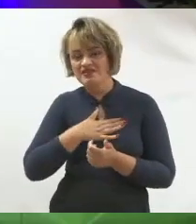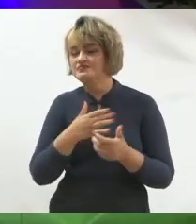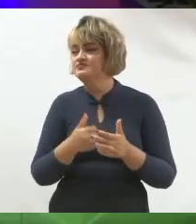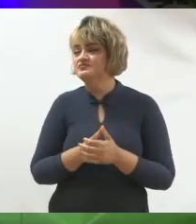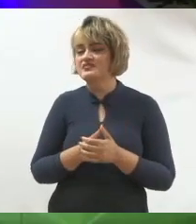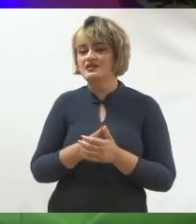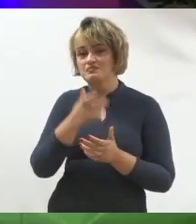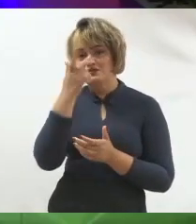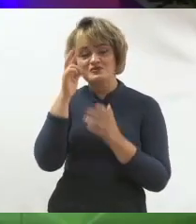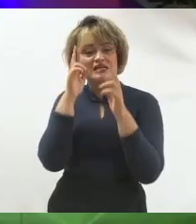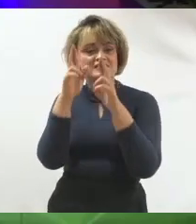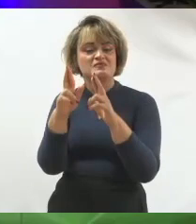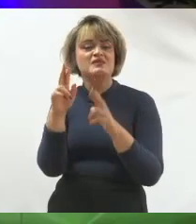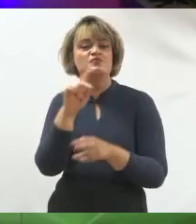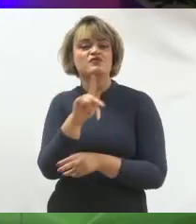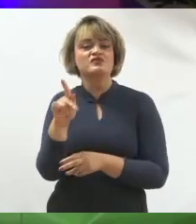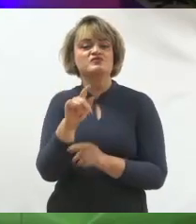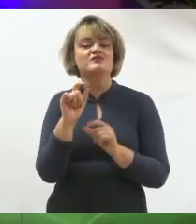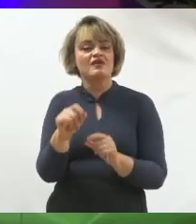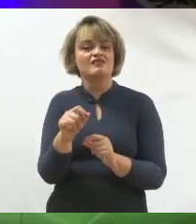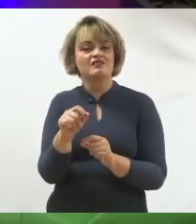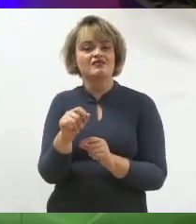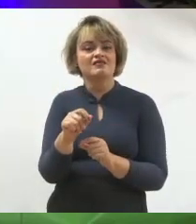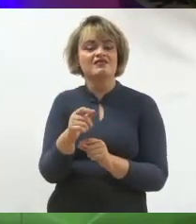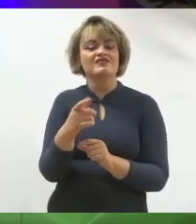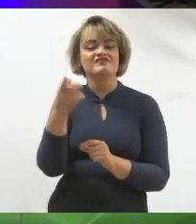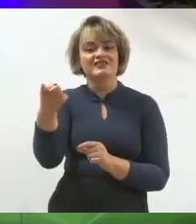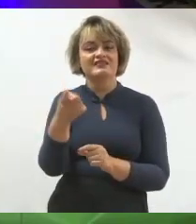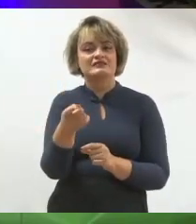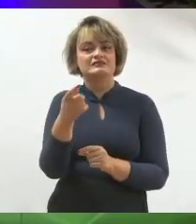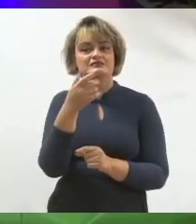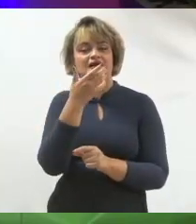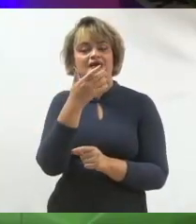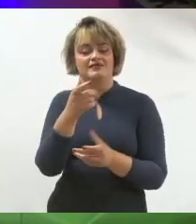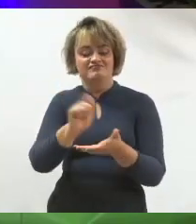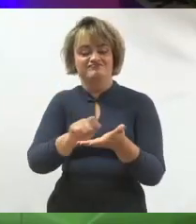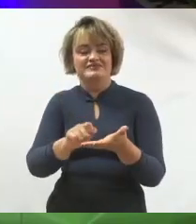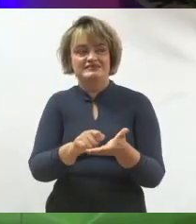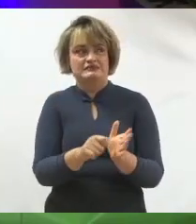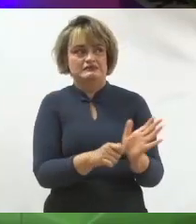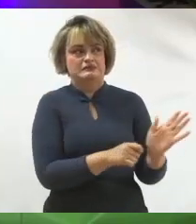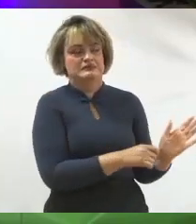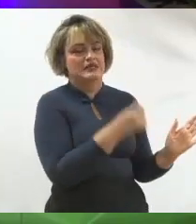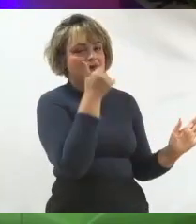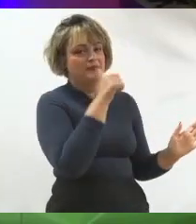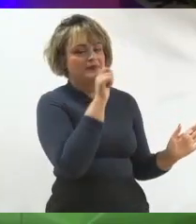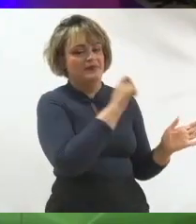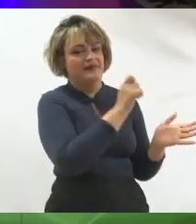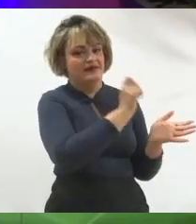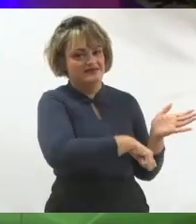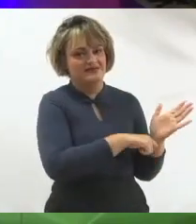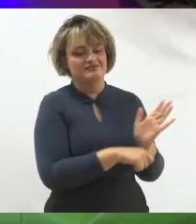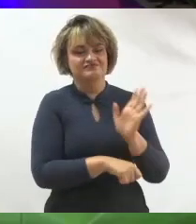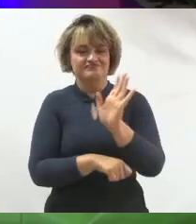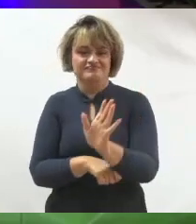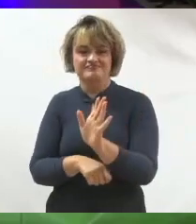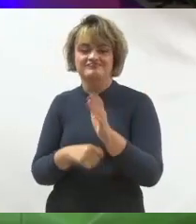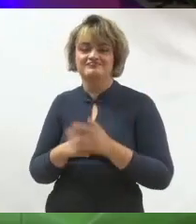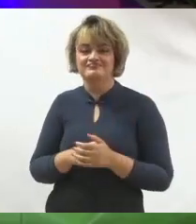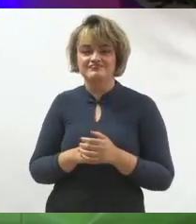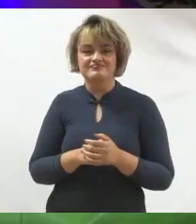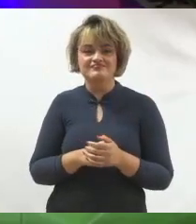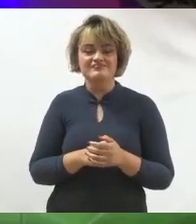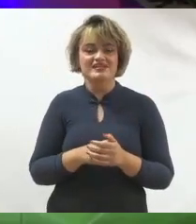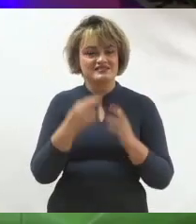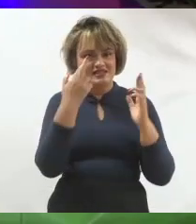respeita professor e quem ia buscar a assinatura dos pais não alerta no caderninho quando bagunçava na escola, respeita